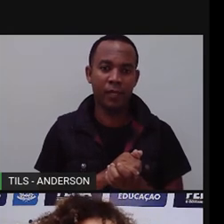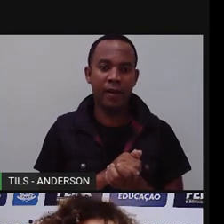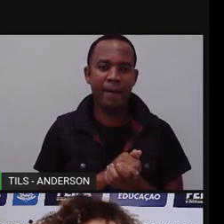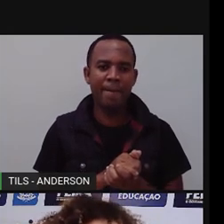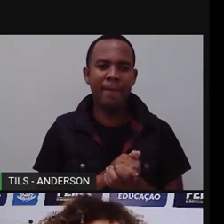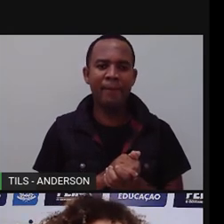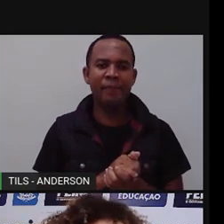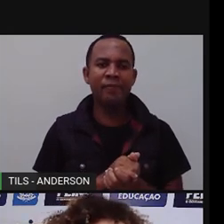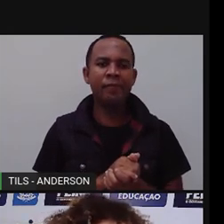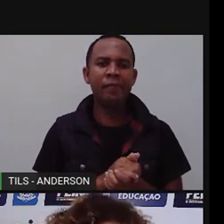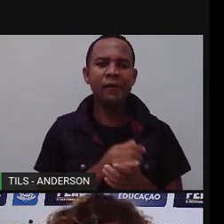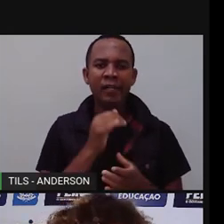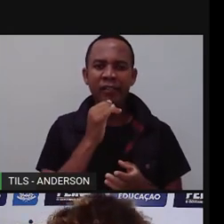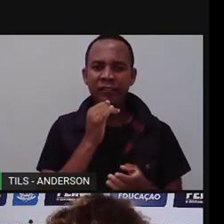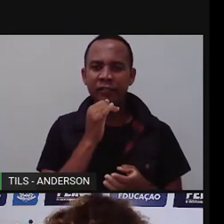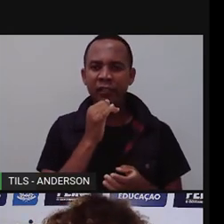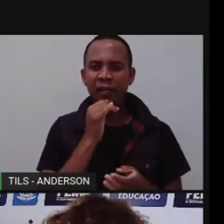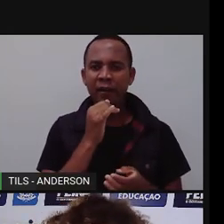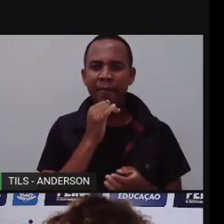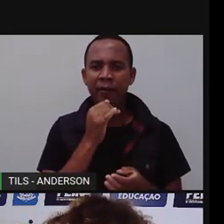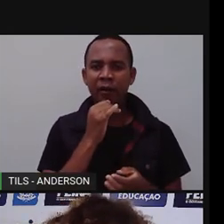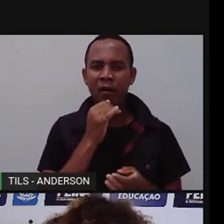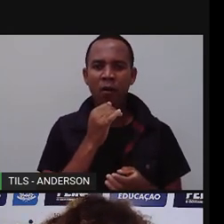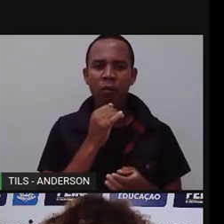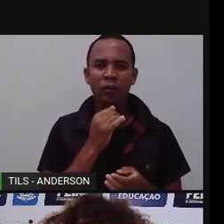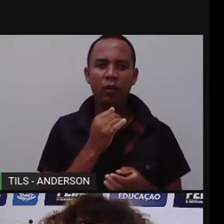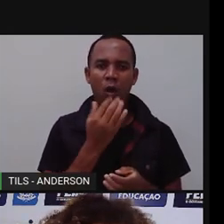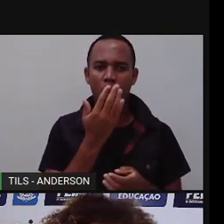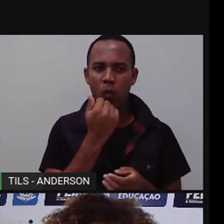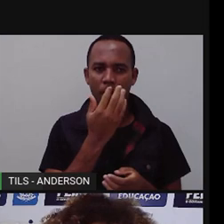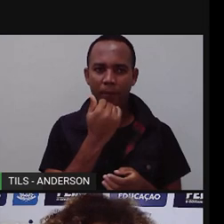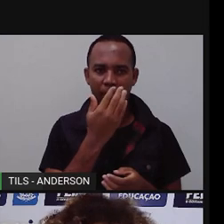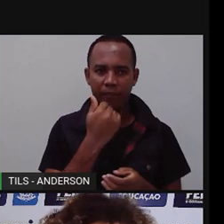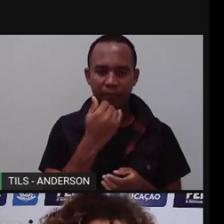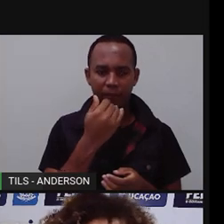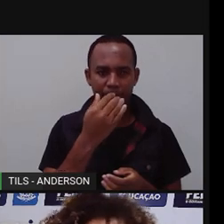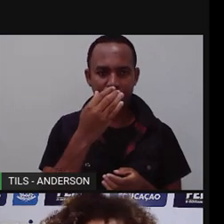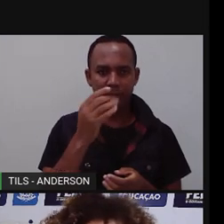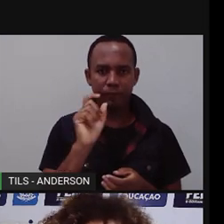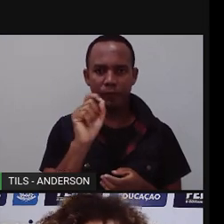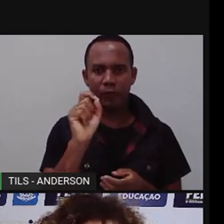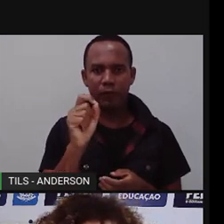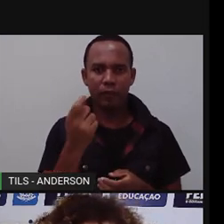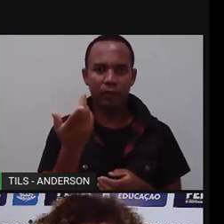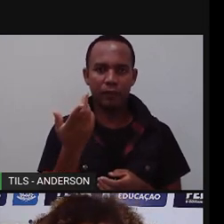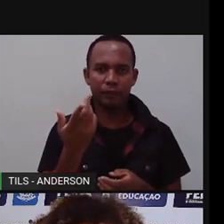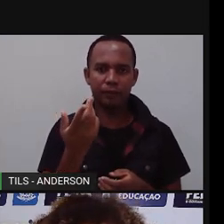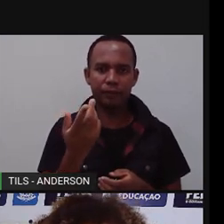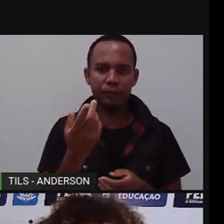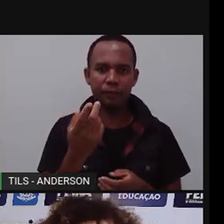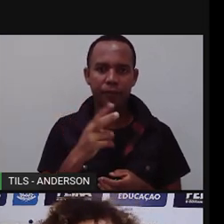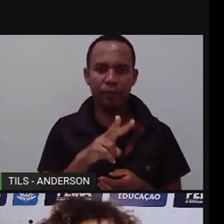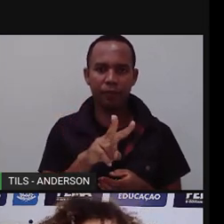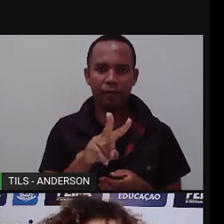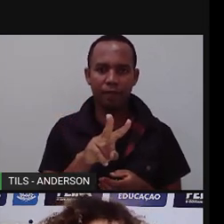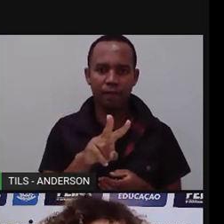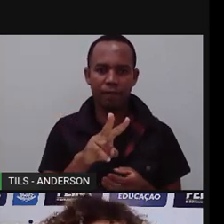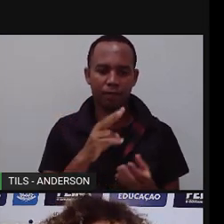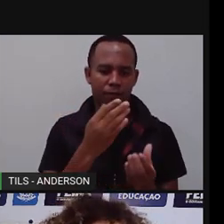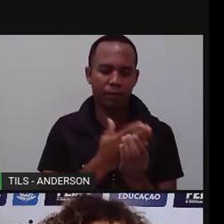São exemplos culinários da influência africana. Vatapá, acarajé, só coisa gostosa.